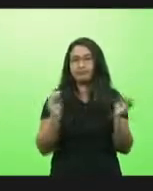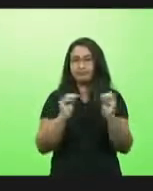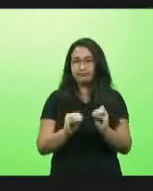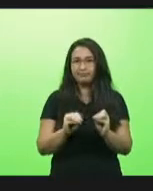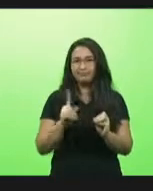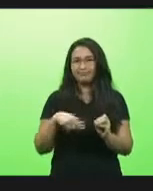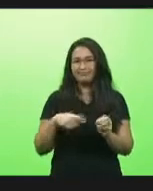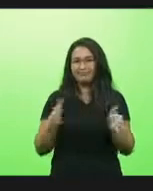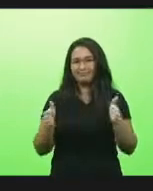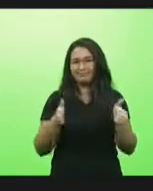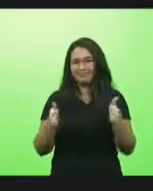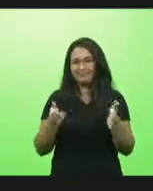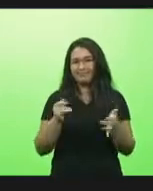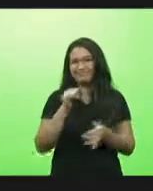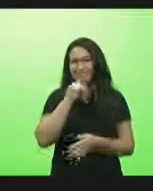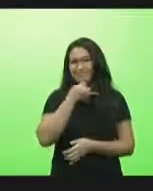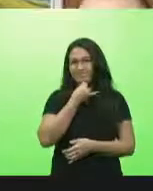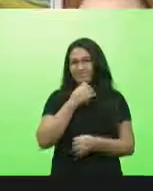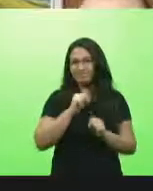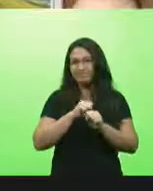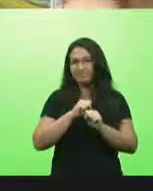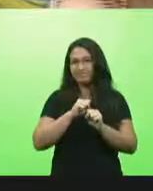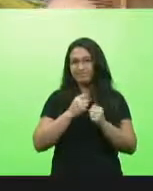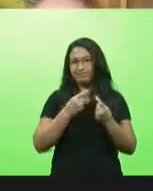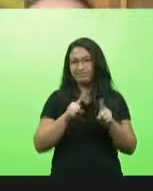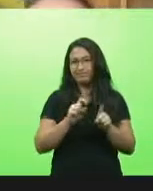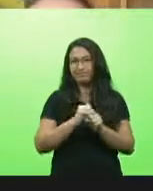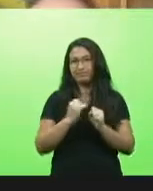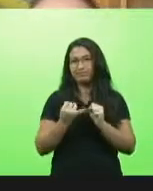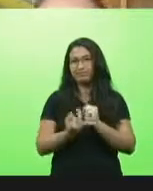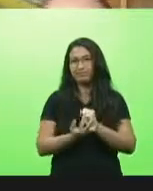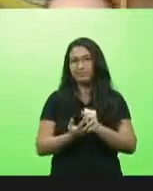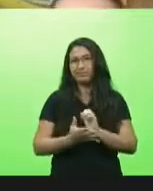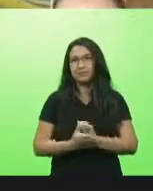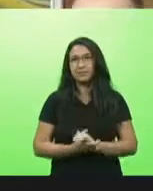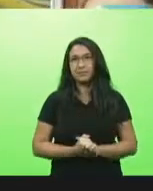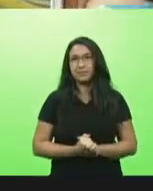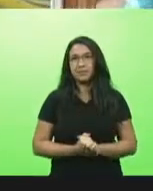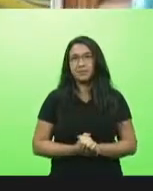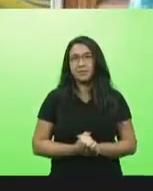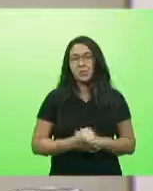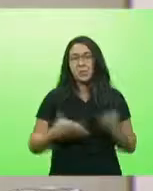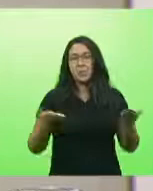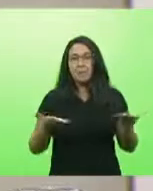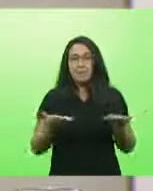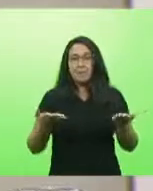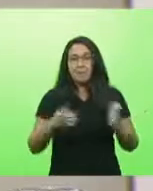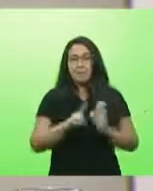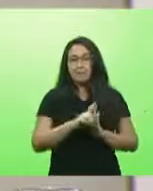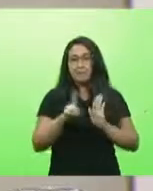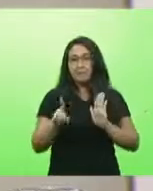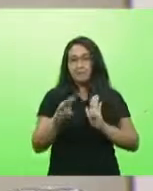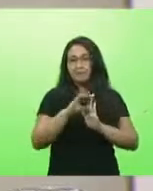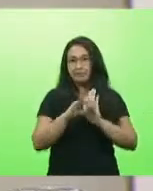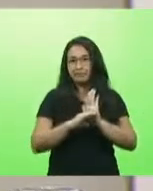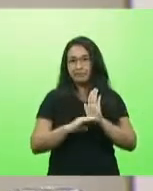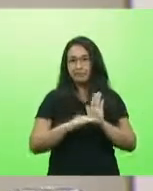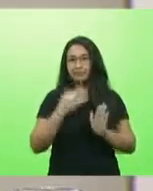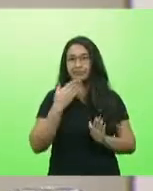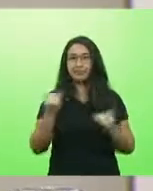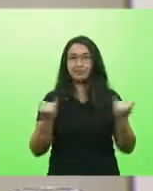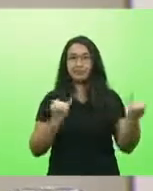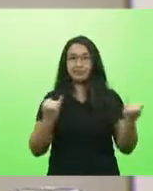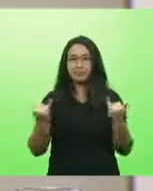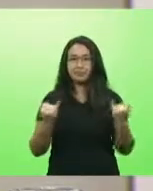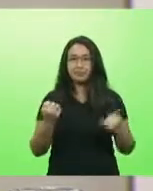combate ao Covid fim do horário destinado aos partidos políticos passamos a ordem do dia pedidos de informação pedido